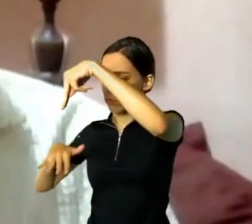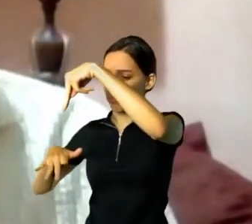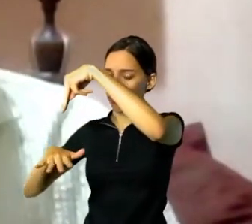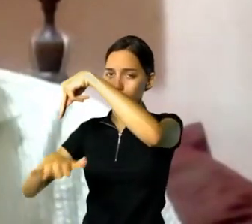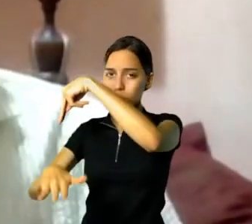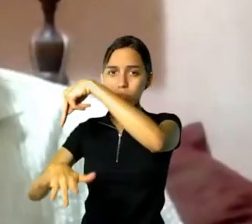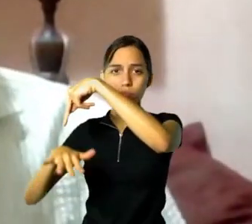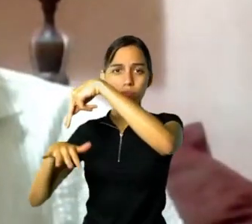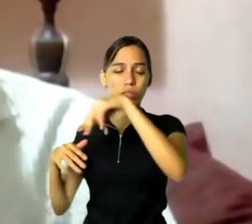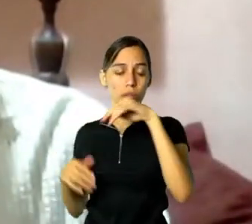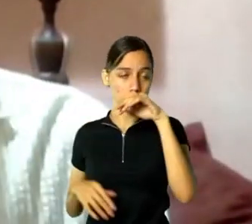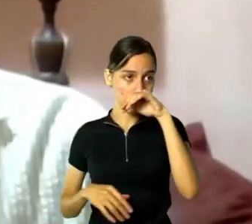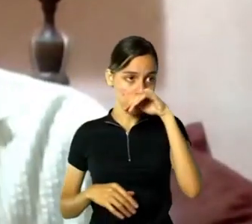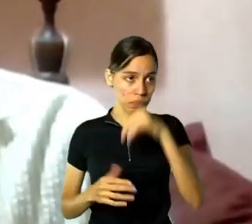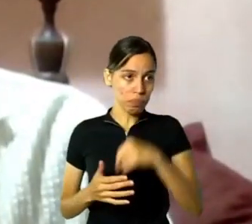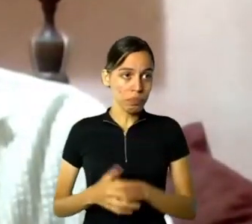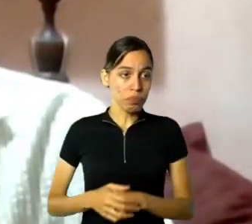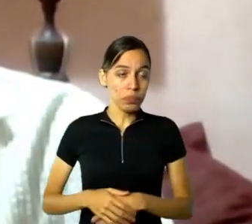ao Drummond, né?